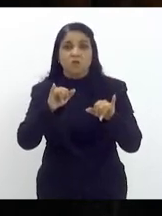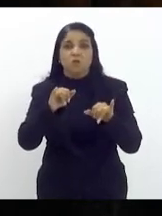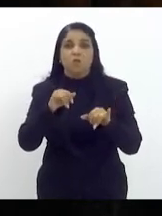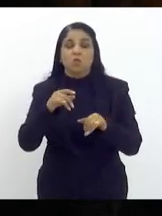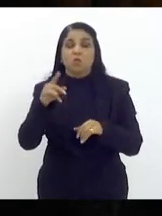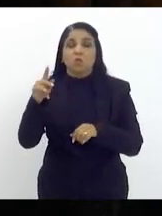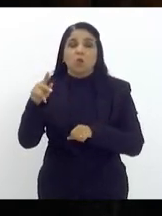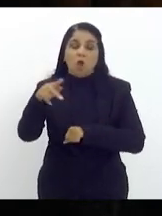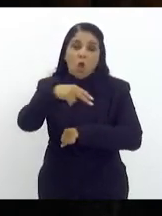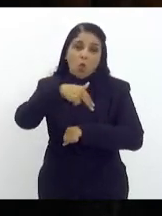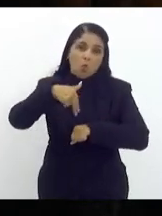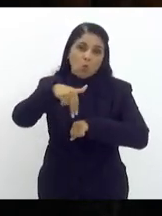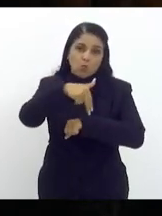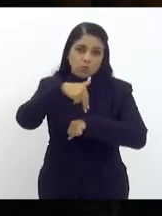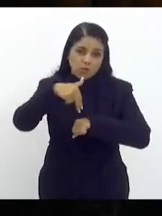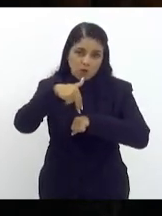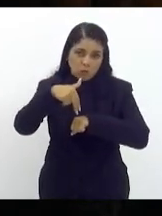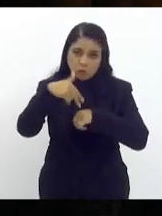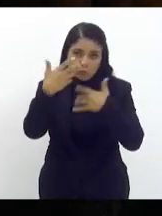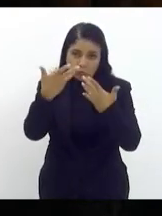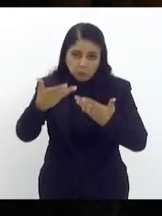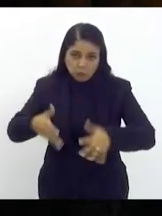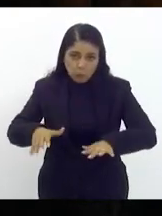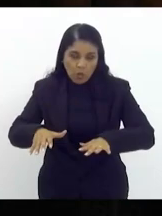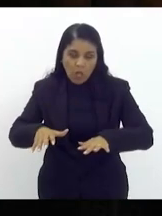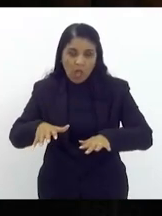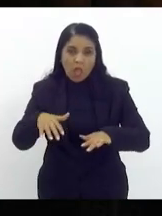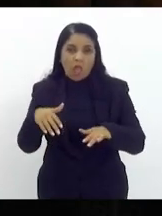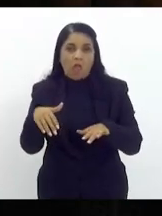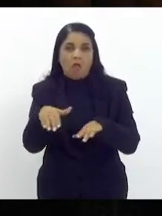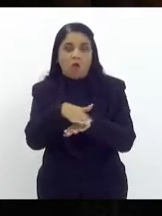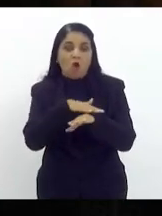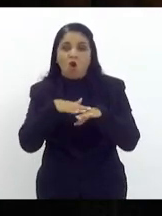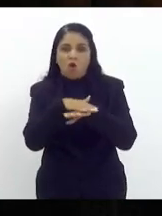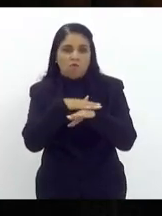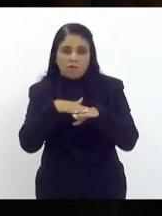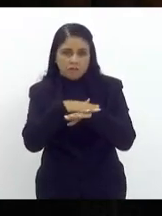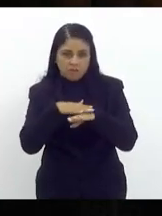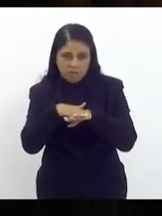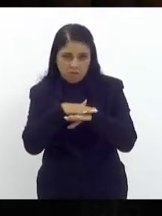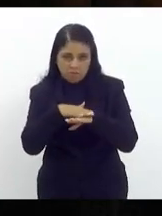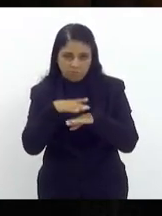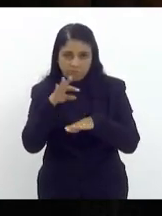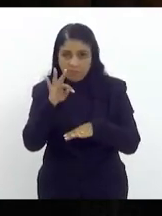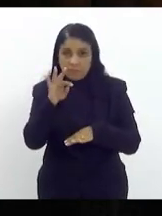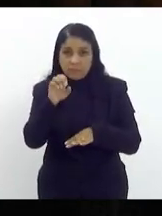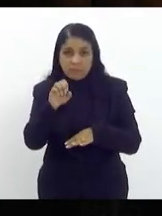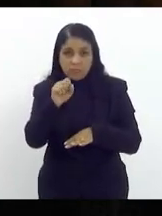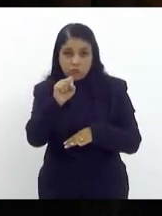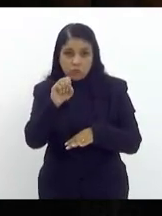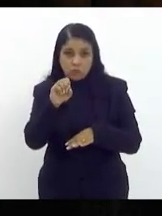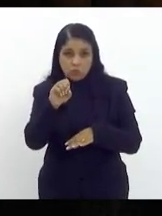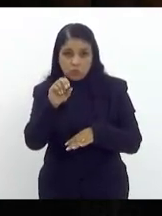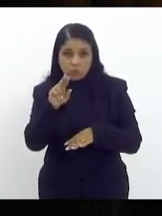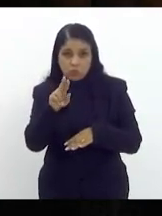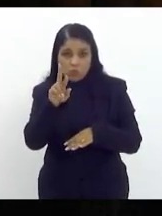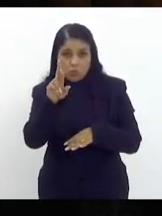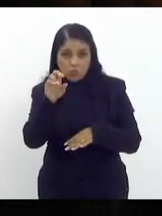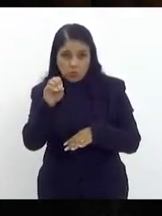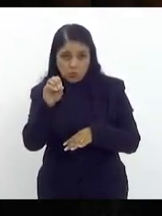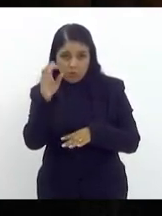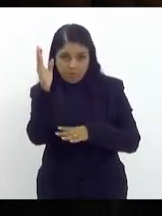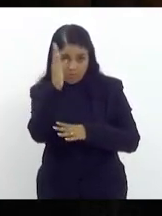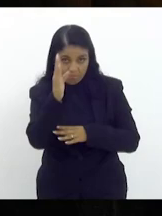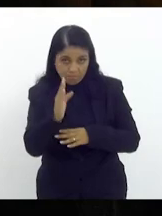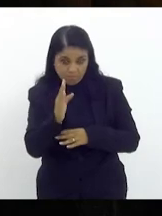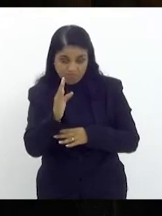conversar sobre isso mas o tesouro nacional senhora presidente jamais conversará com